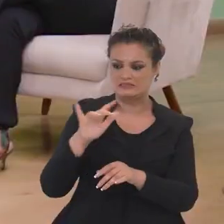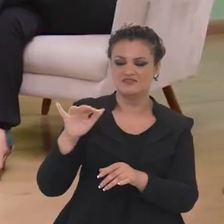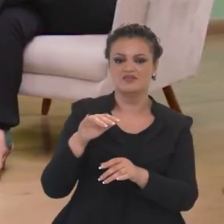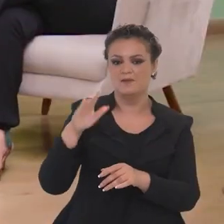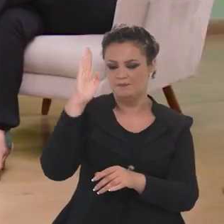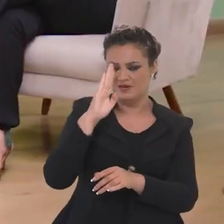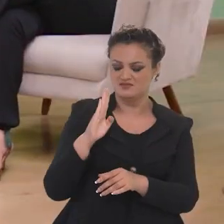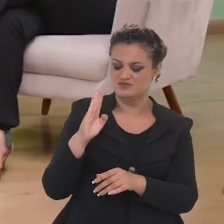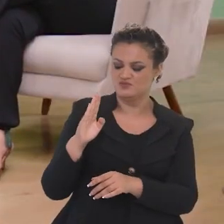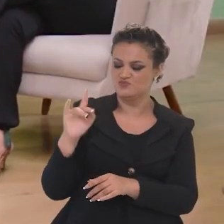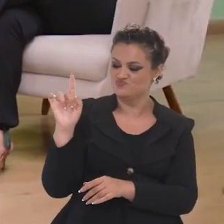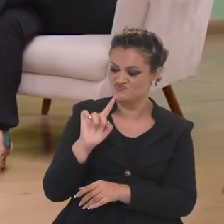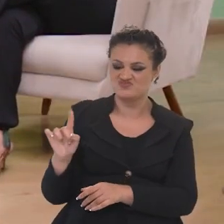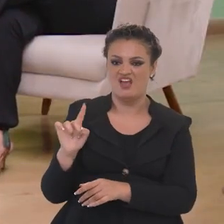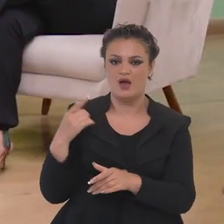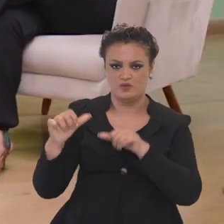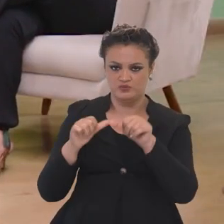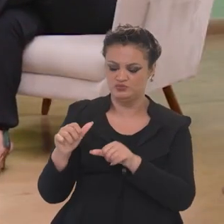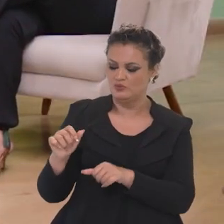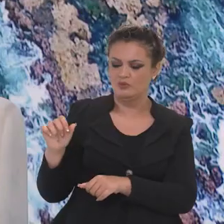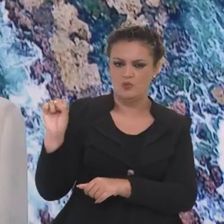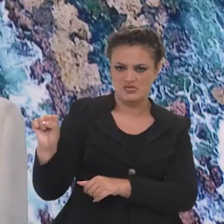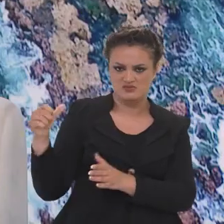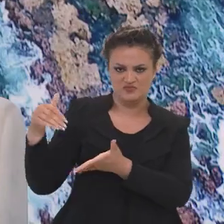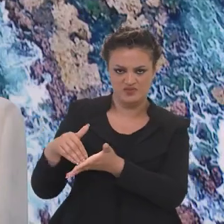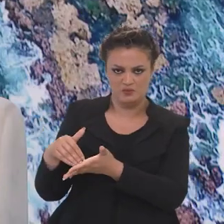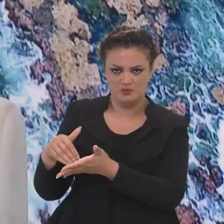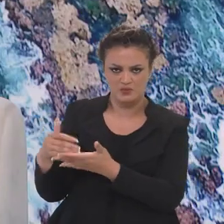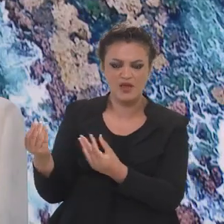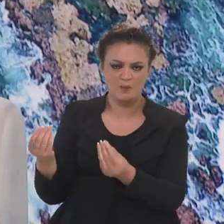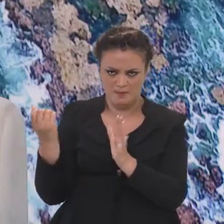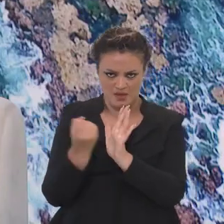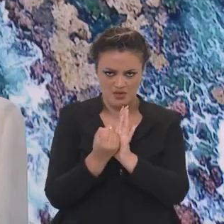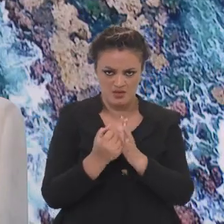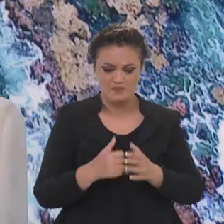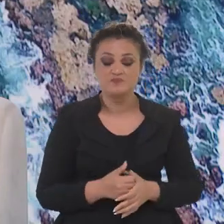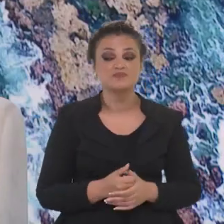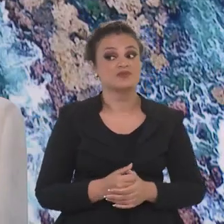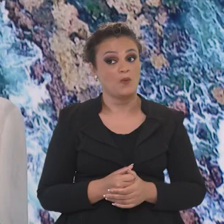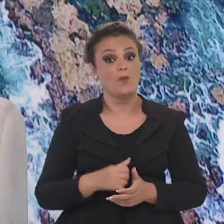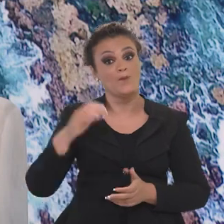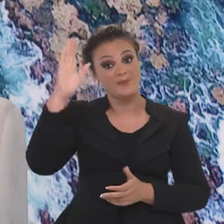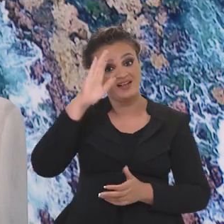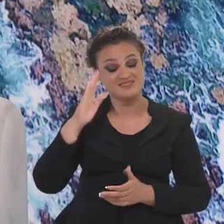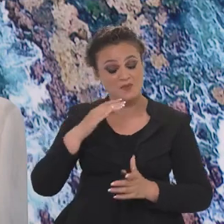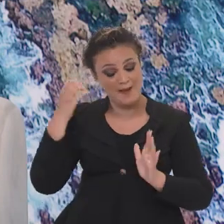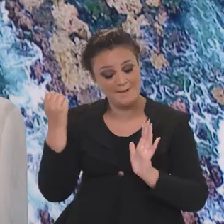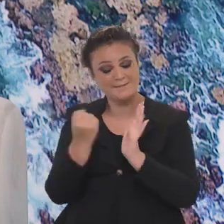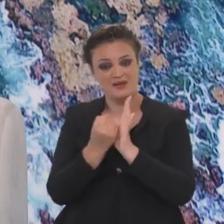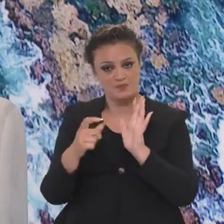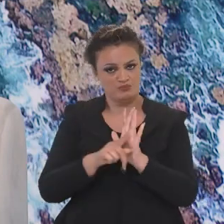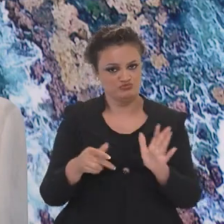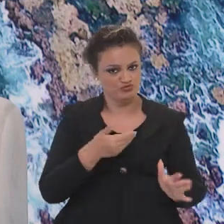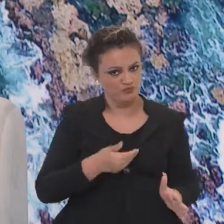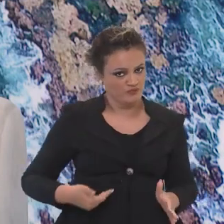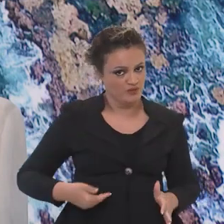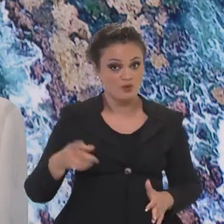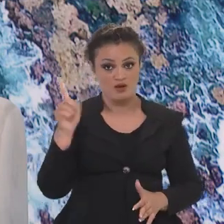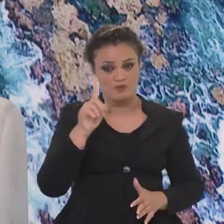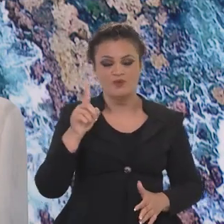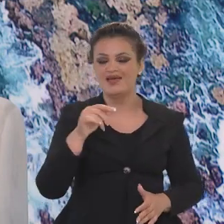com S. Na verdade, a gente recuperou a marca Brasil. A marca Brasil não é a marca de um governo. Essa é a marca de um país.